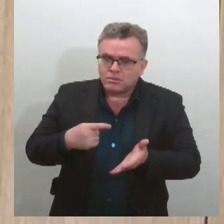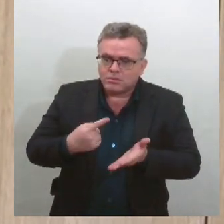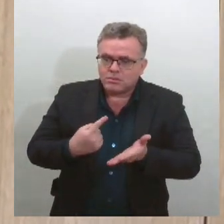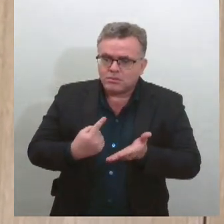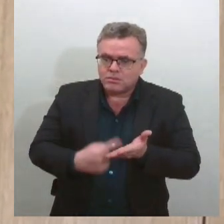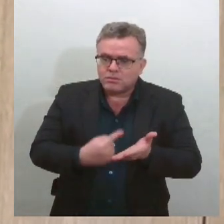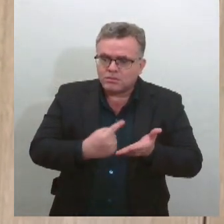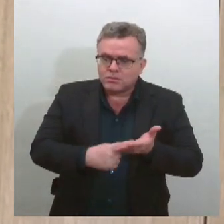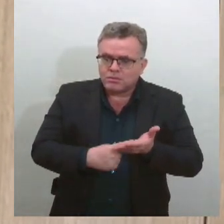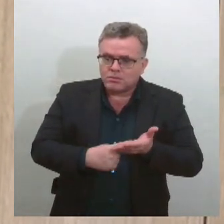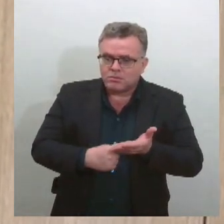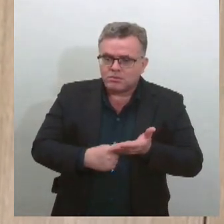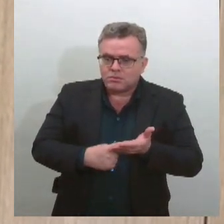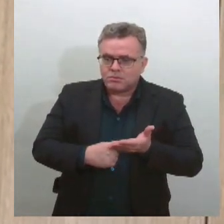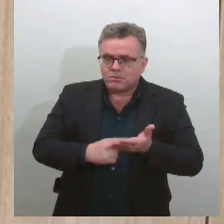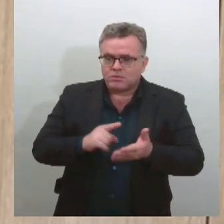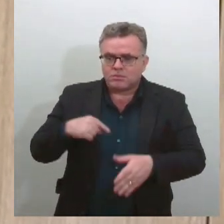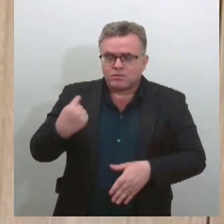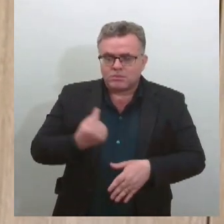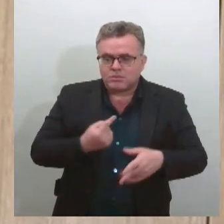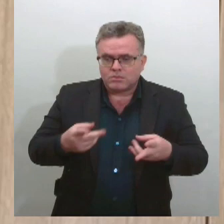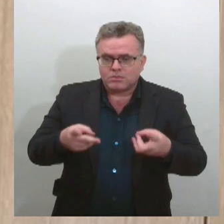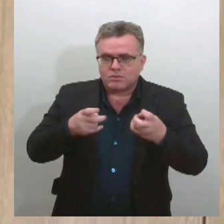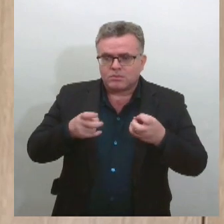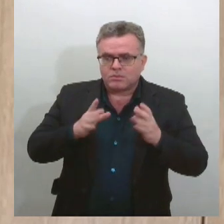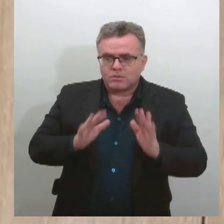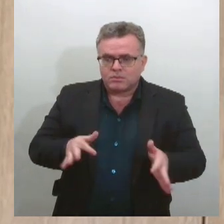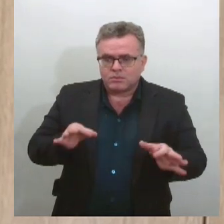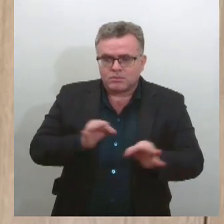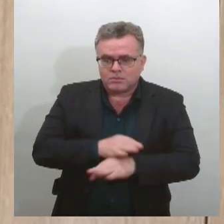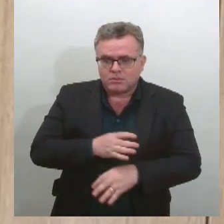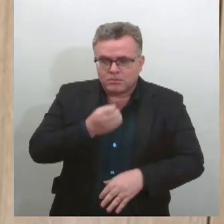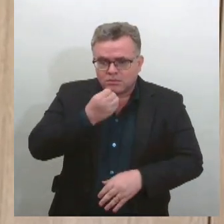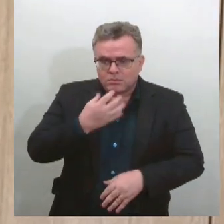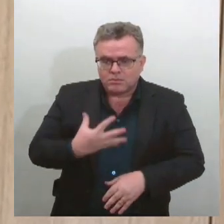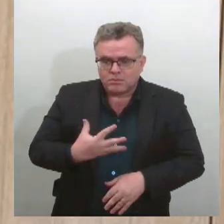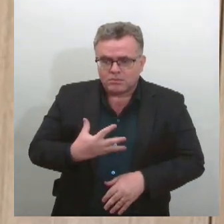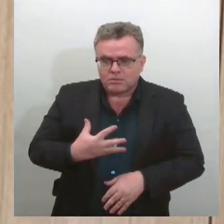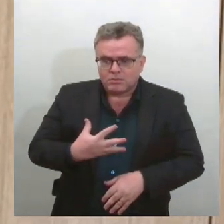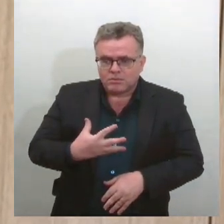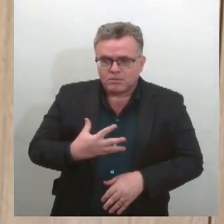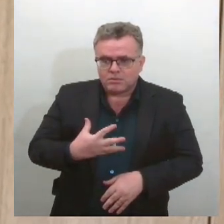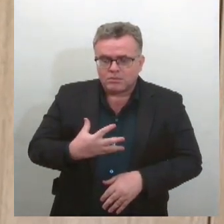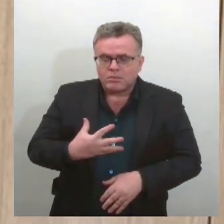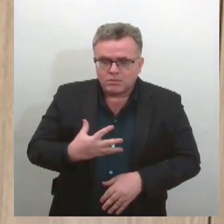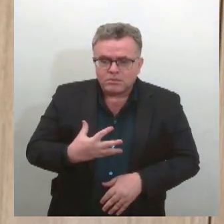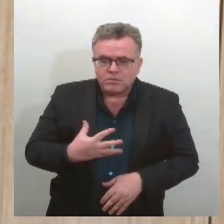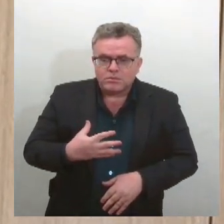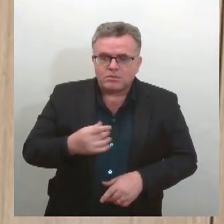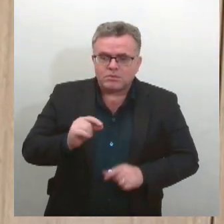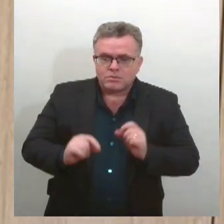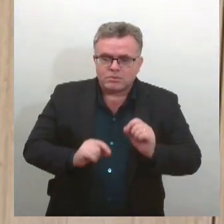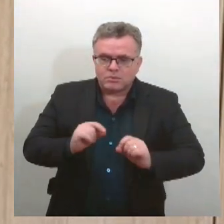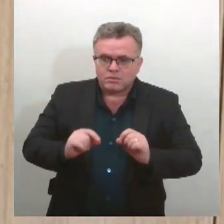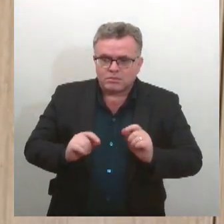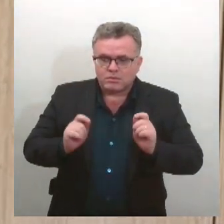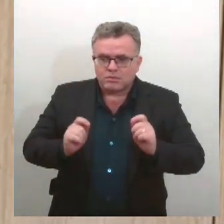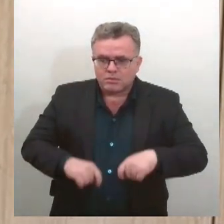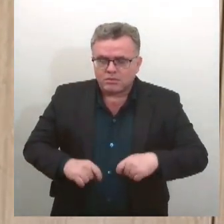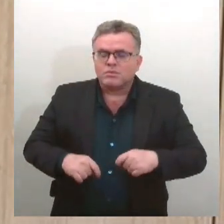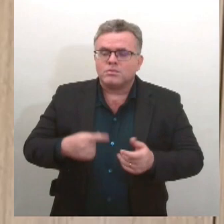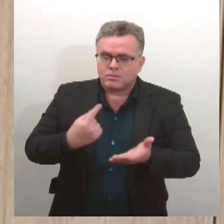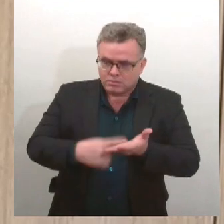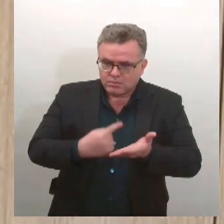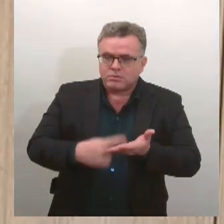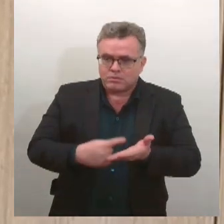que a gente observa é que ultimamente ela vem crescendo bastante. O auto de se automedicar consiste na busca, ou seja, no